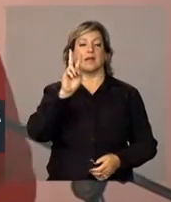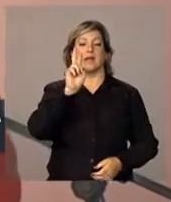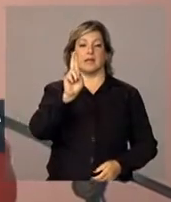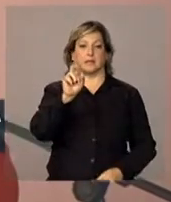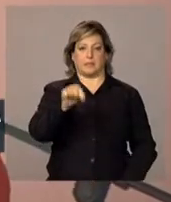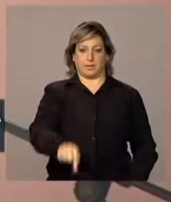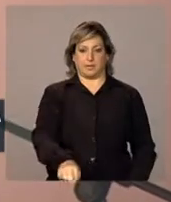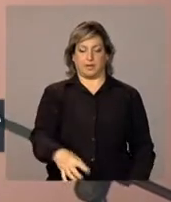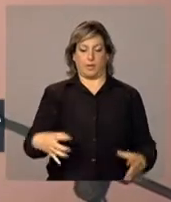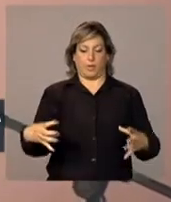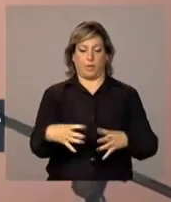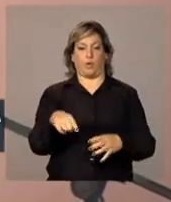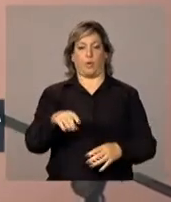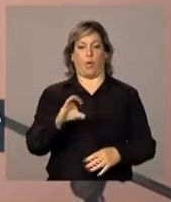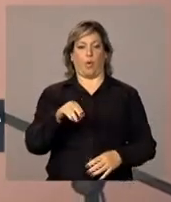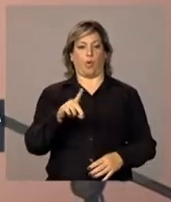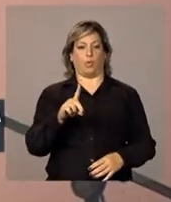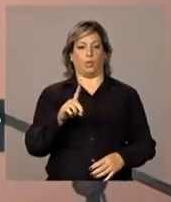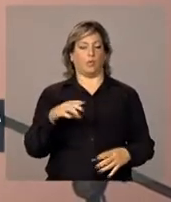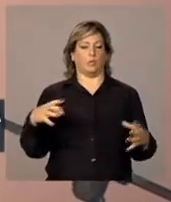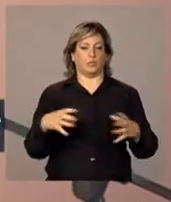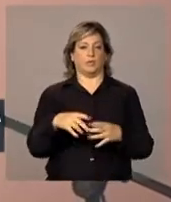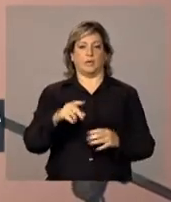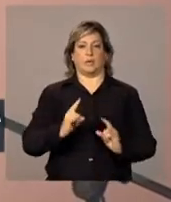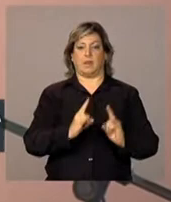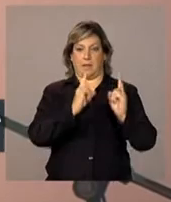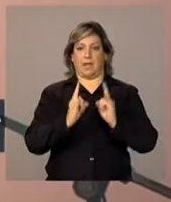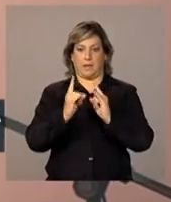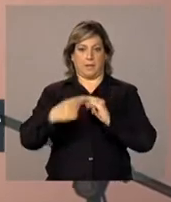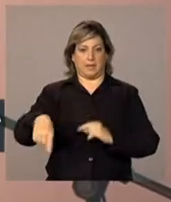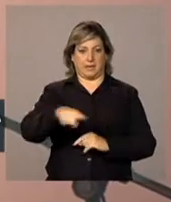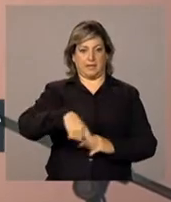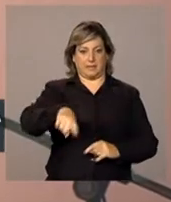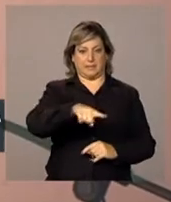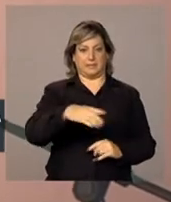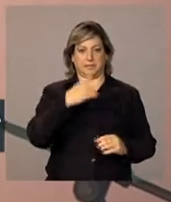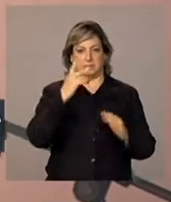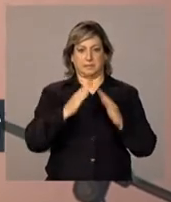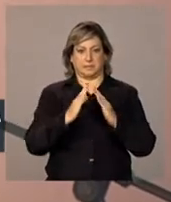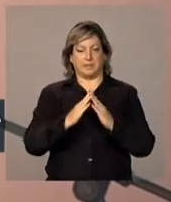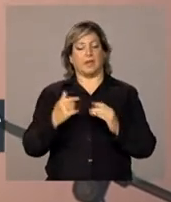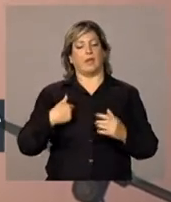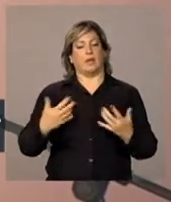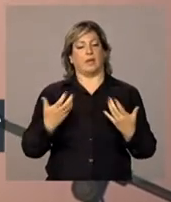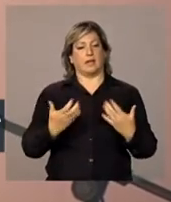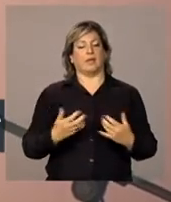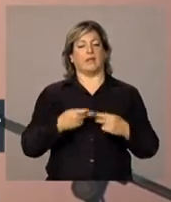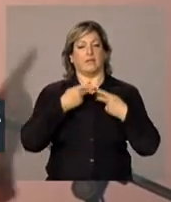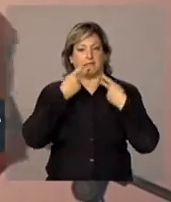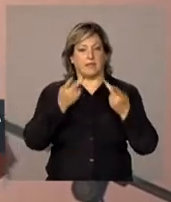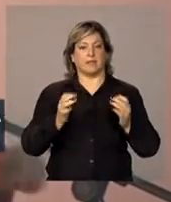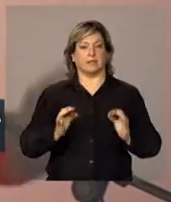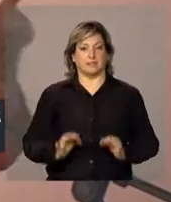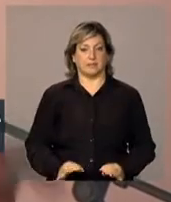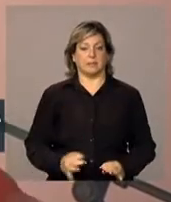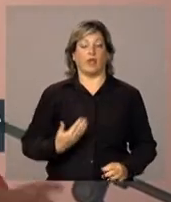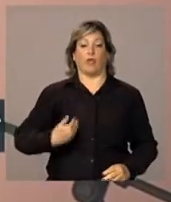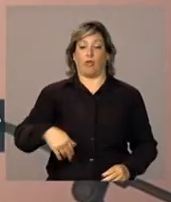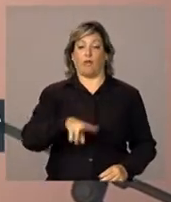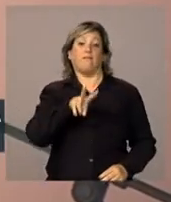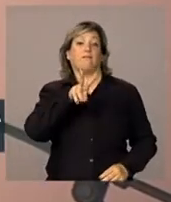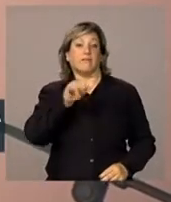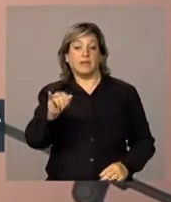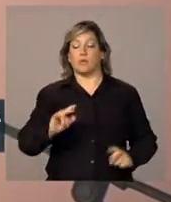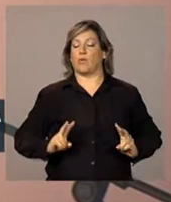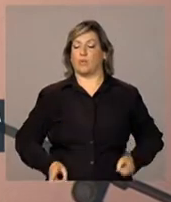do Conjunto Iguape, eu queria afirmar, nós vamos